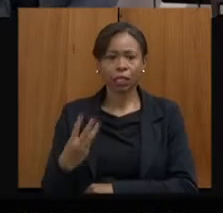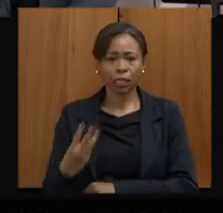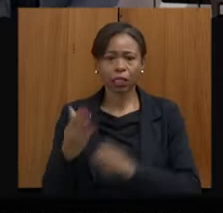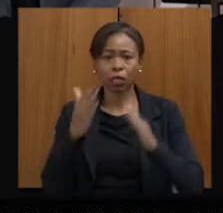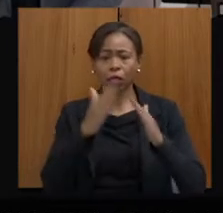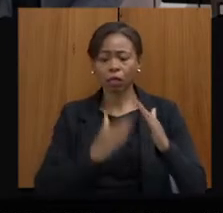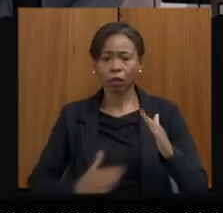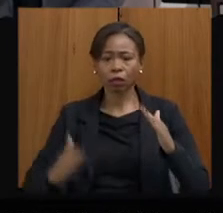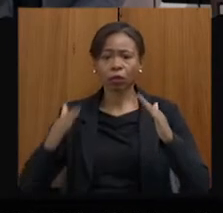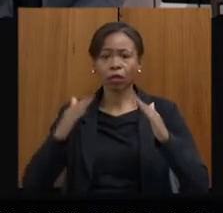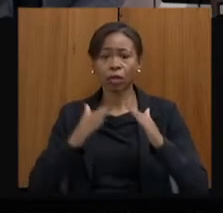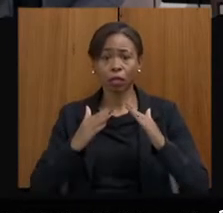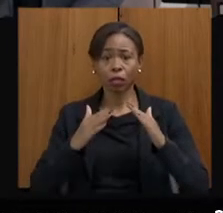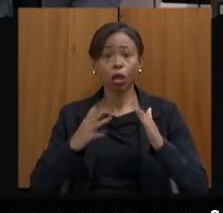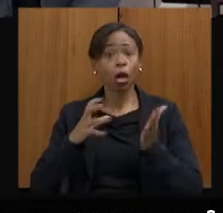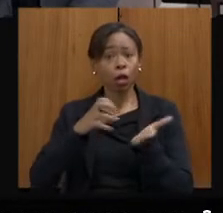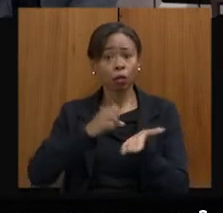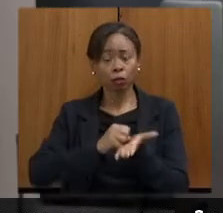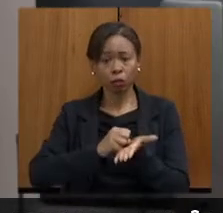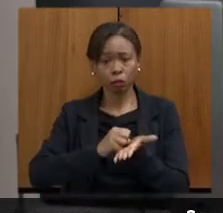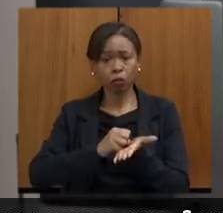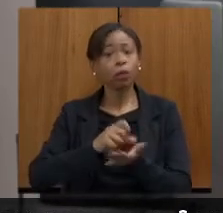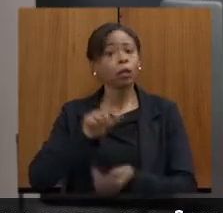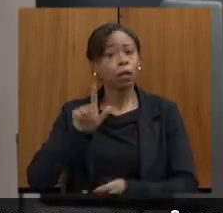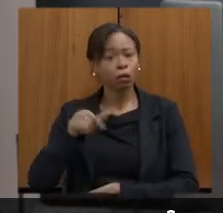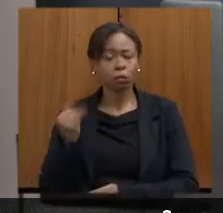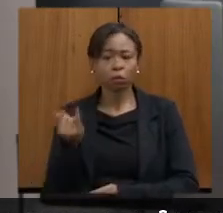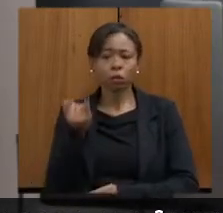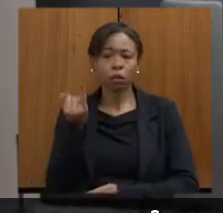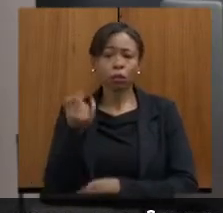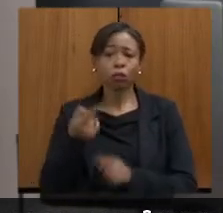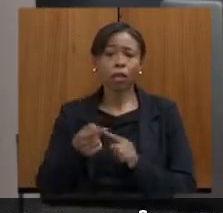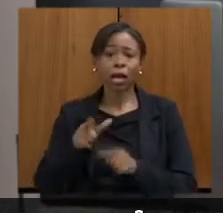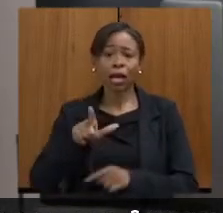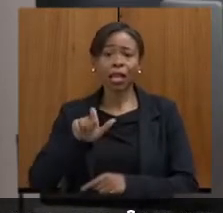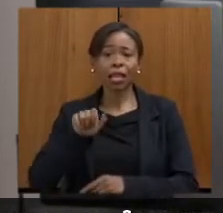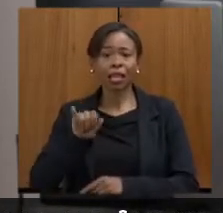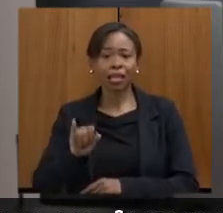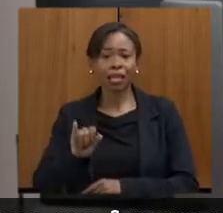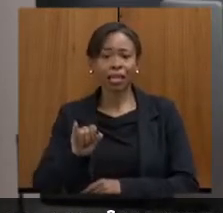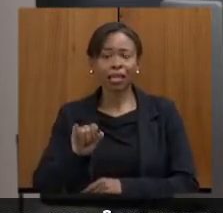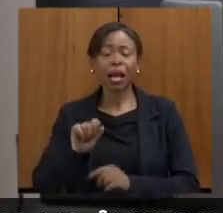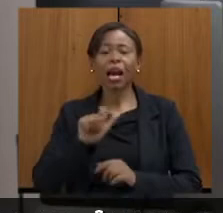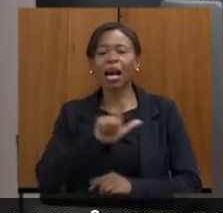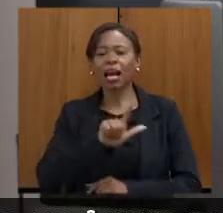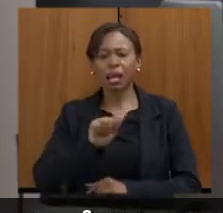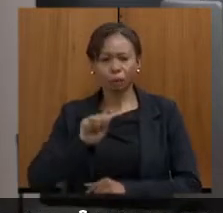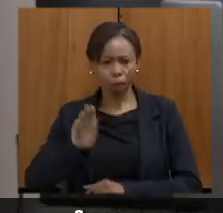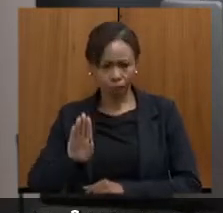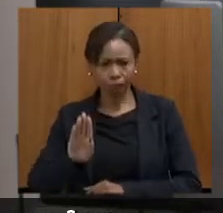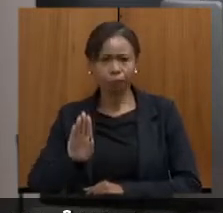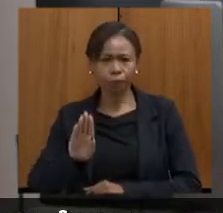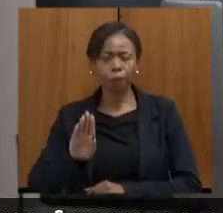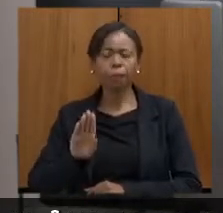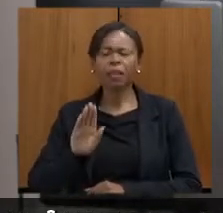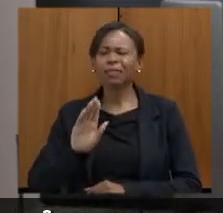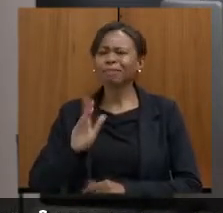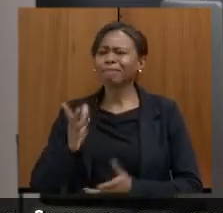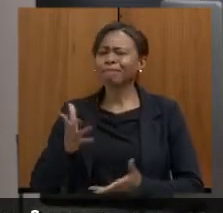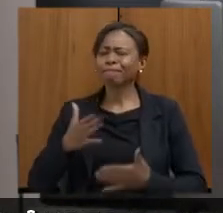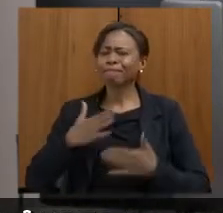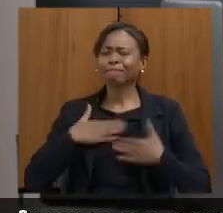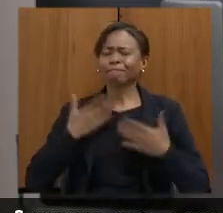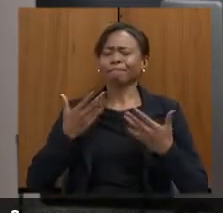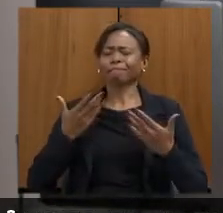inscritos. Isso é muito importante, porque, quando veio a lei de Blanc, que nos pegou muito desprevenido, nós não conseguimos repassar